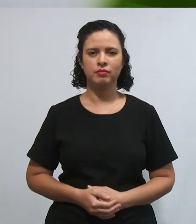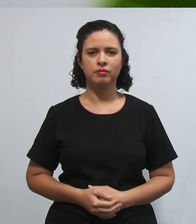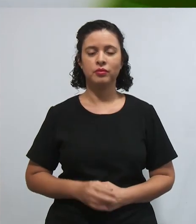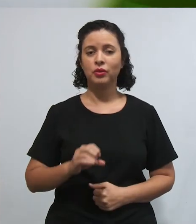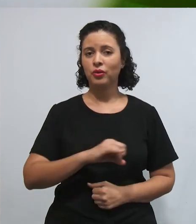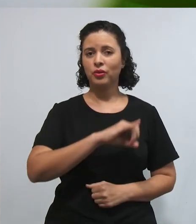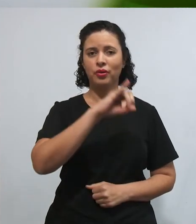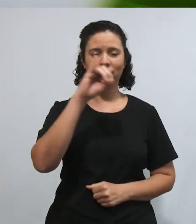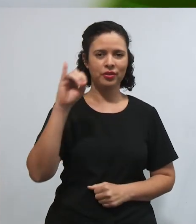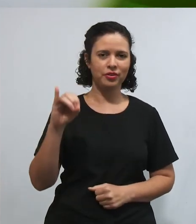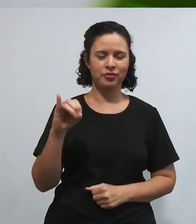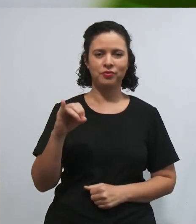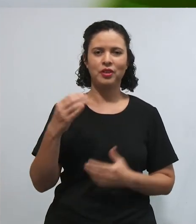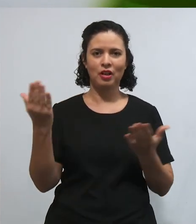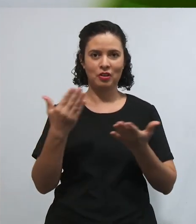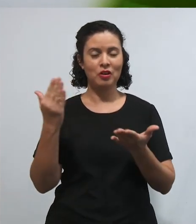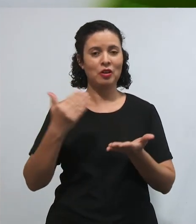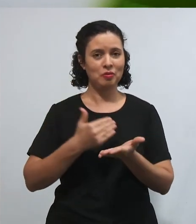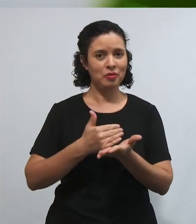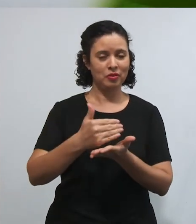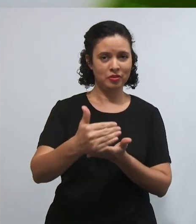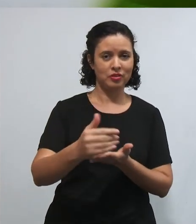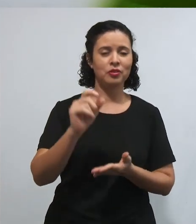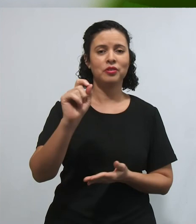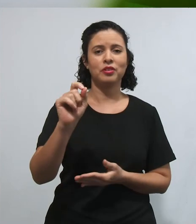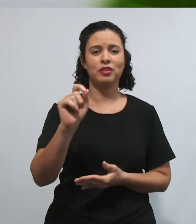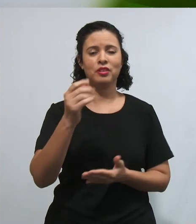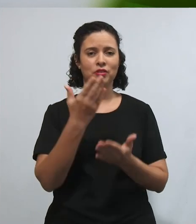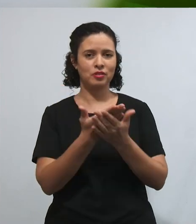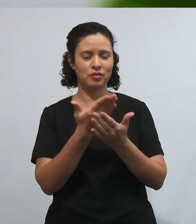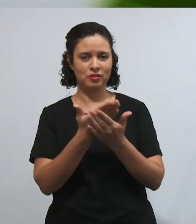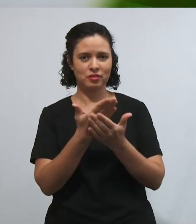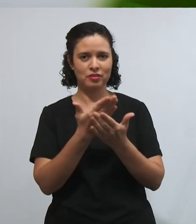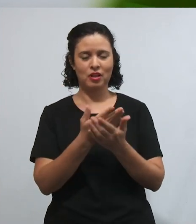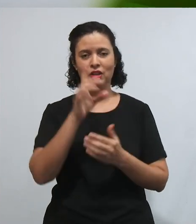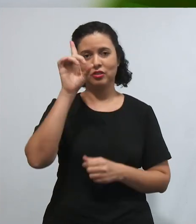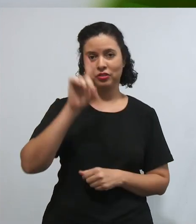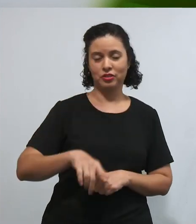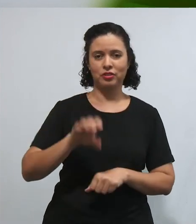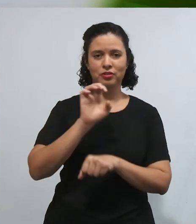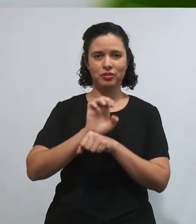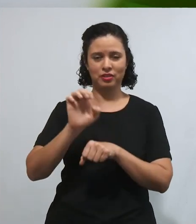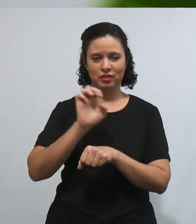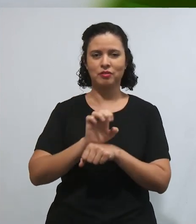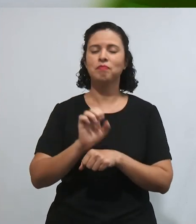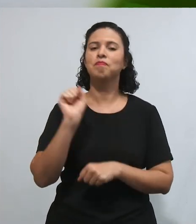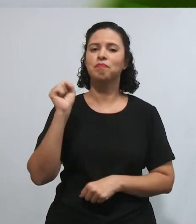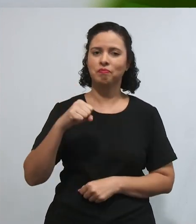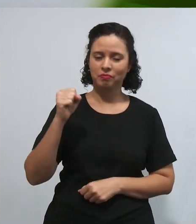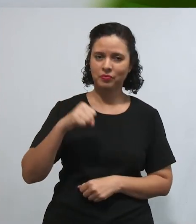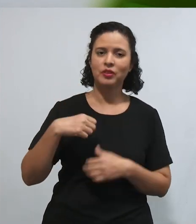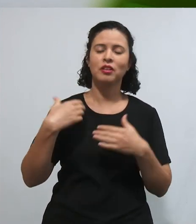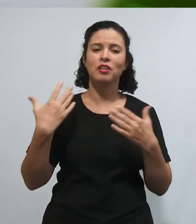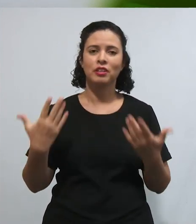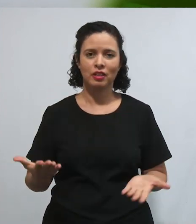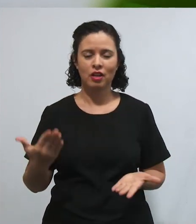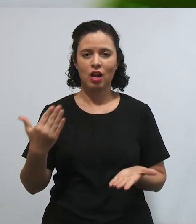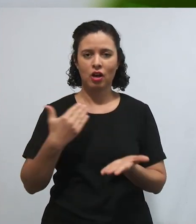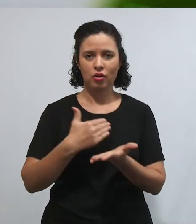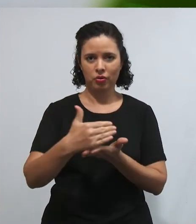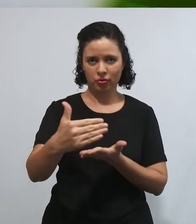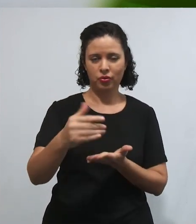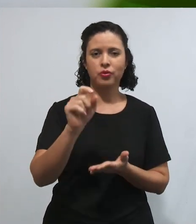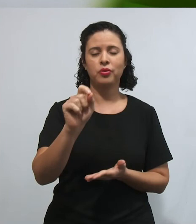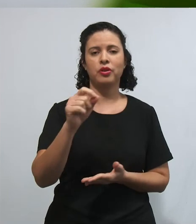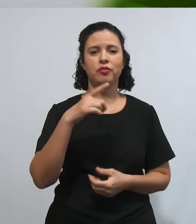Olá, vamos dar prosseguimento na nossa aula Direito do Estado? É isso mesmo, a partir de agora nós teremos